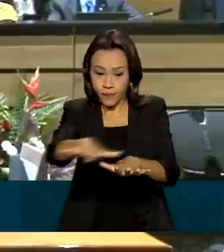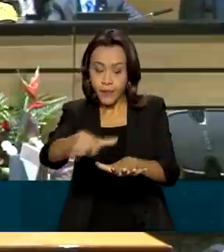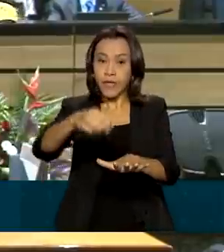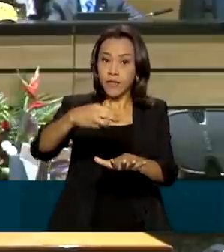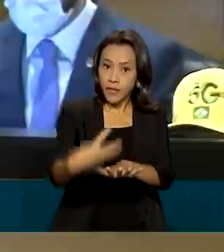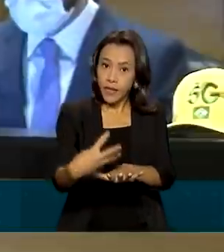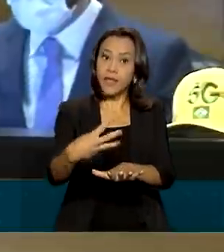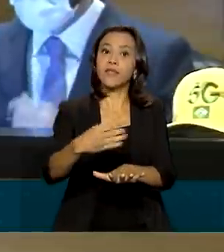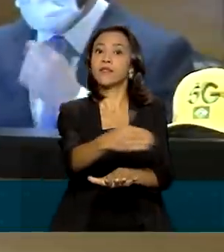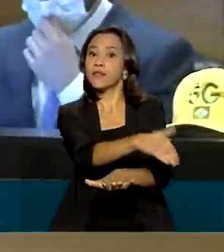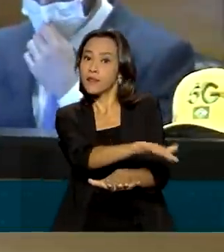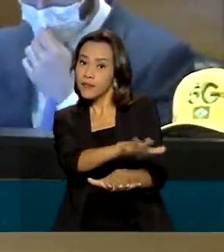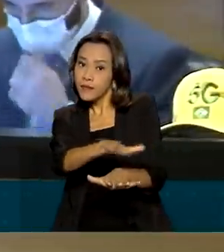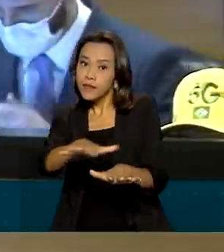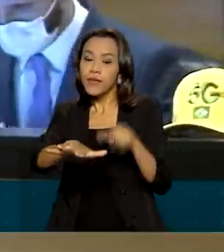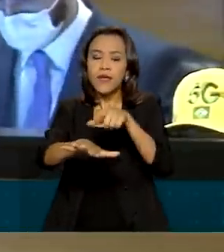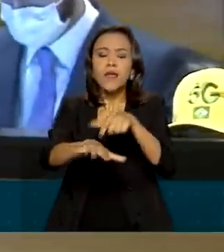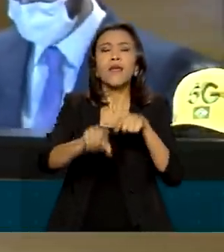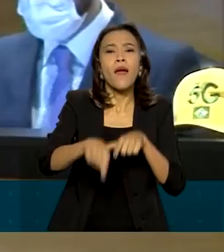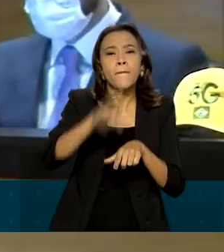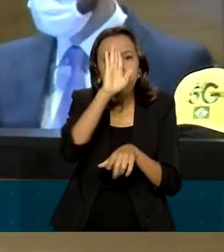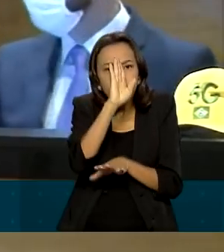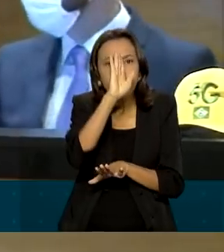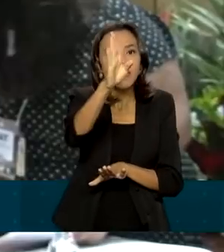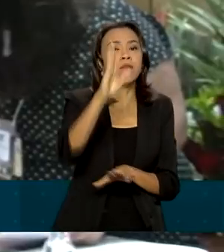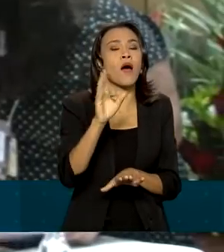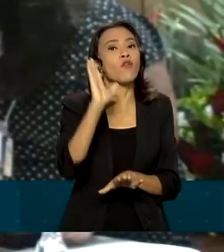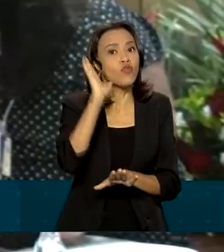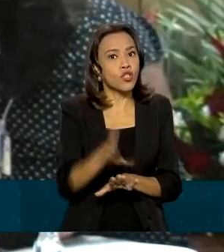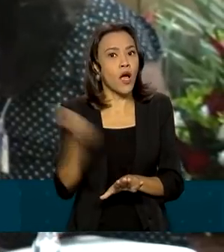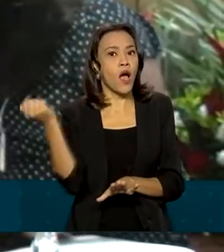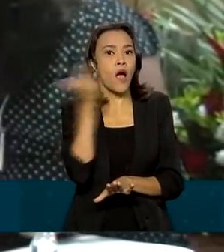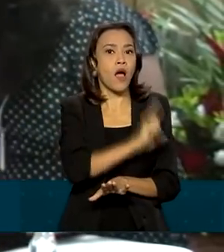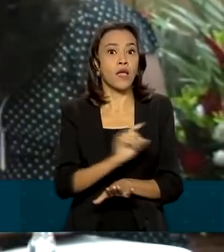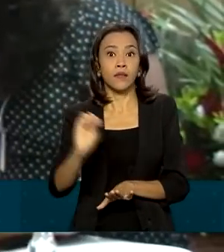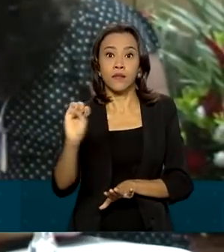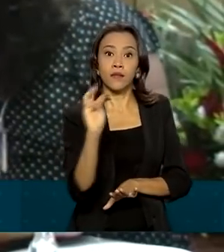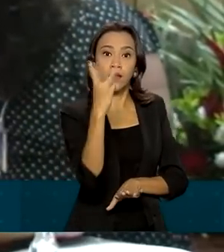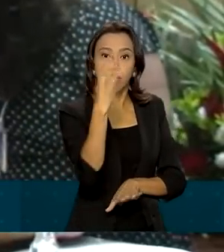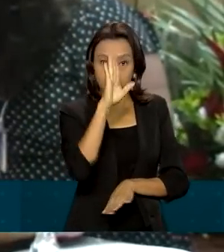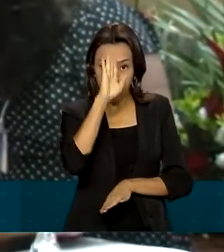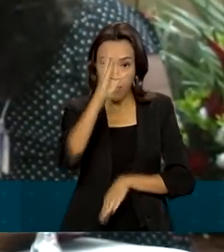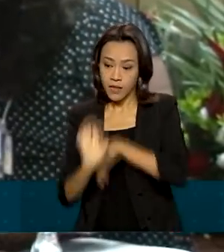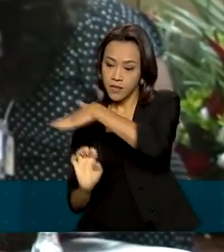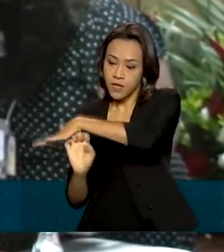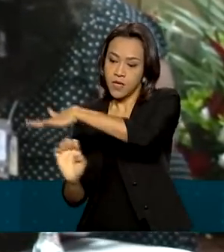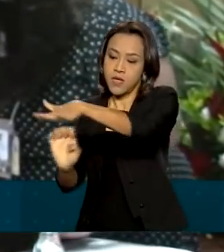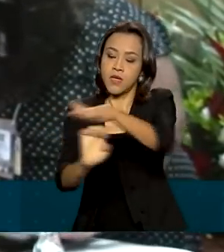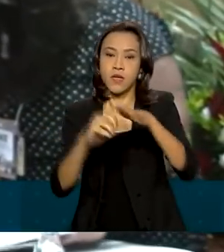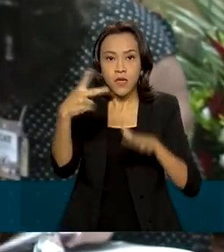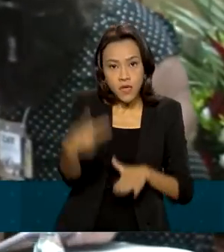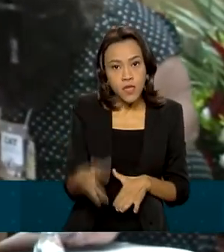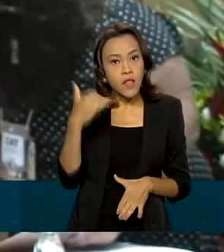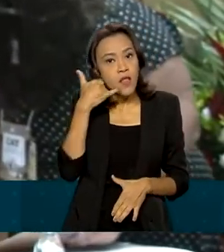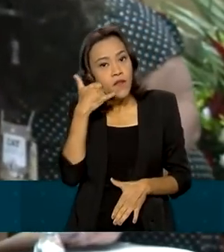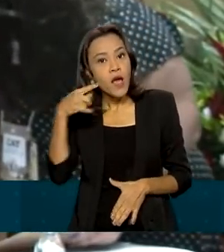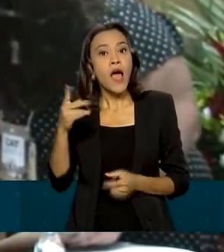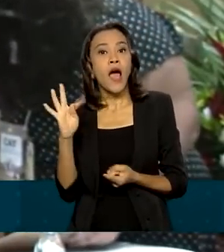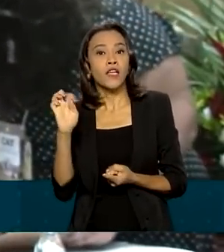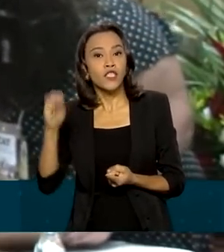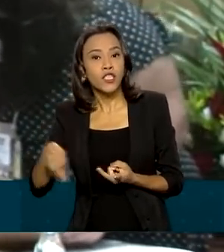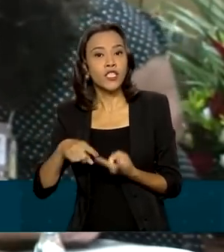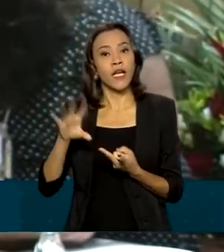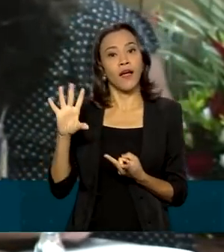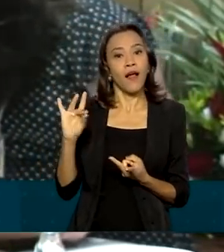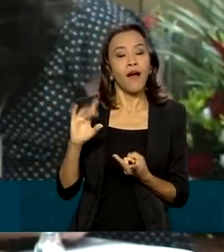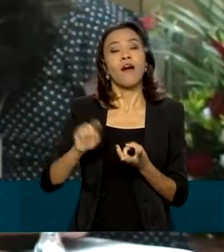3,5 GHz, que é considerado uma das principais, foram ganhos pelas três principais companhias telefônicas do país. A TIM, a